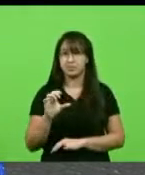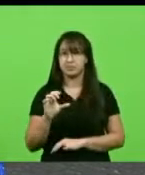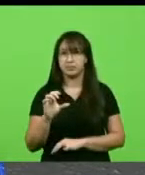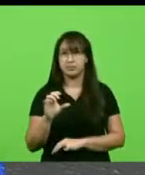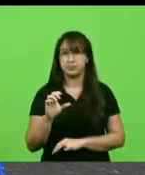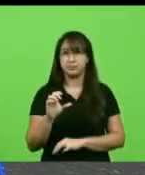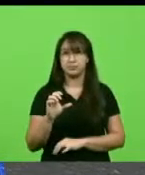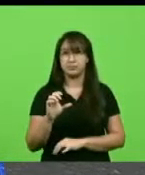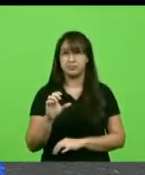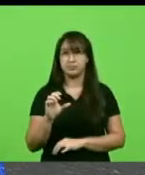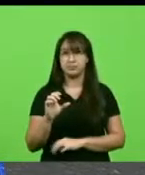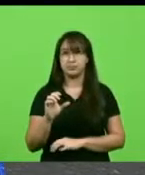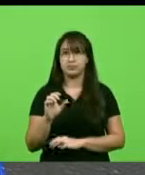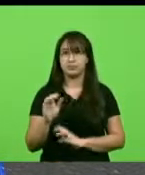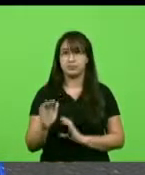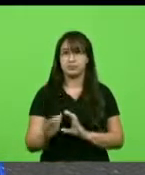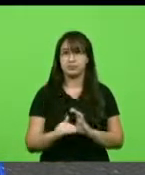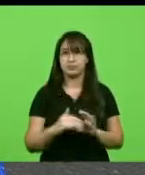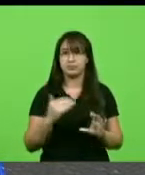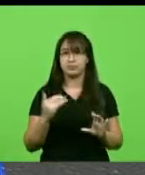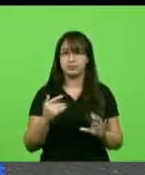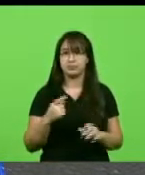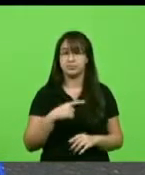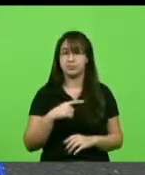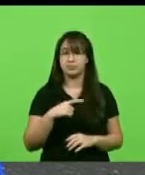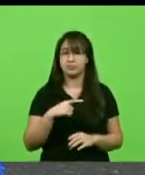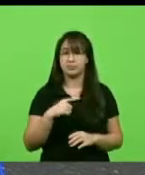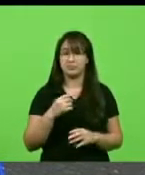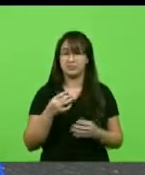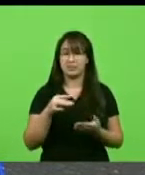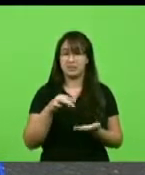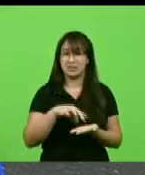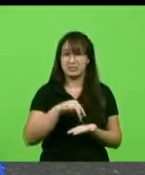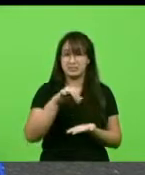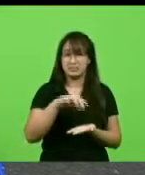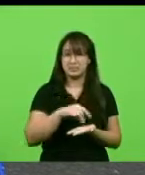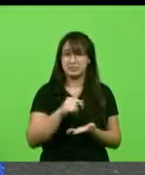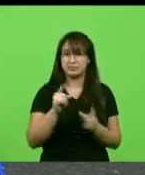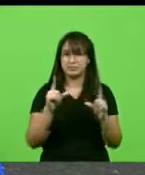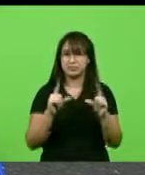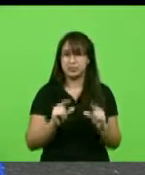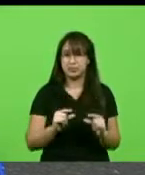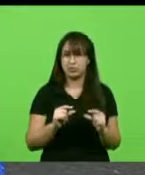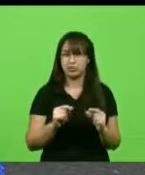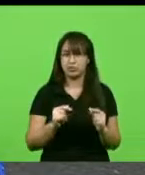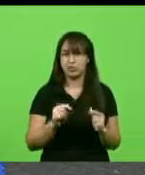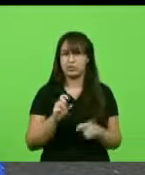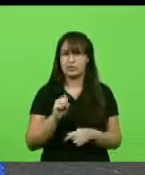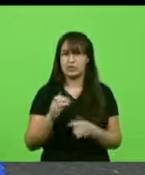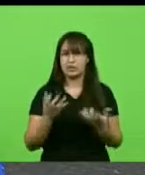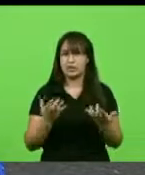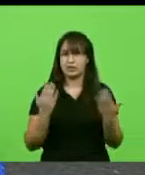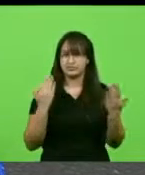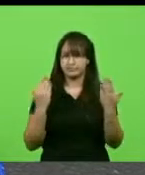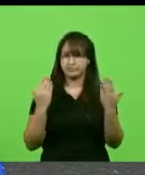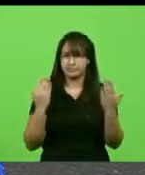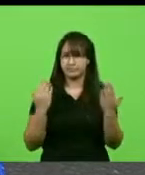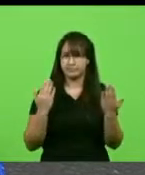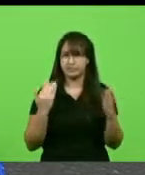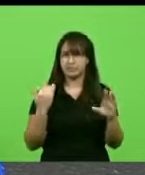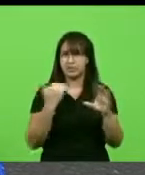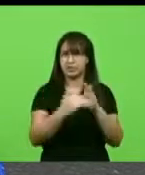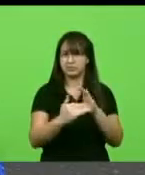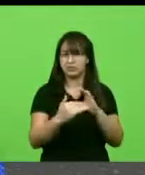recebe migalhas se estabelecer como parâmetro que envia para Brasília.